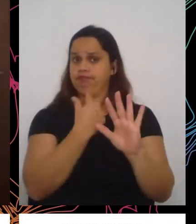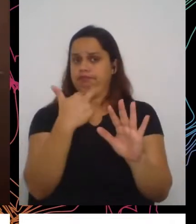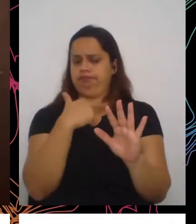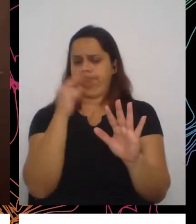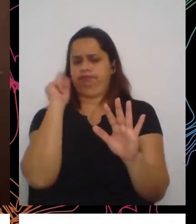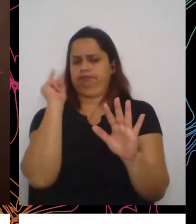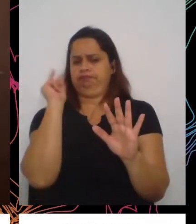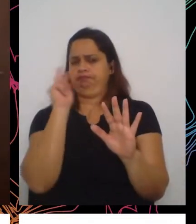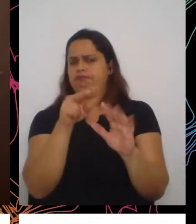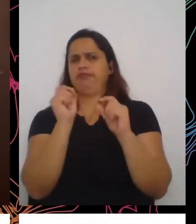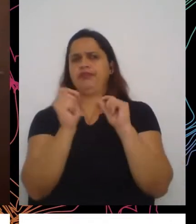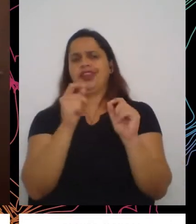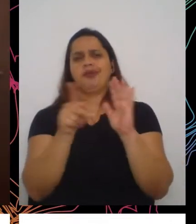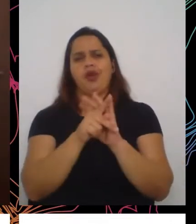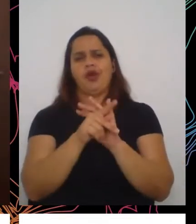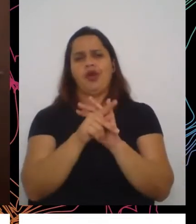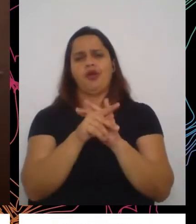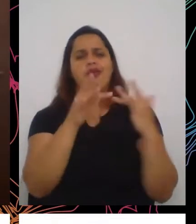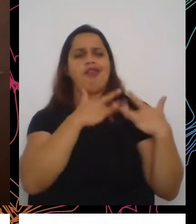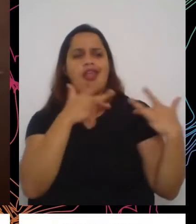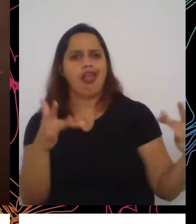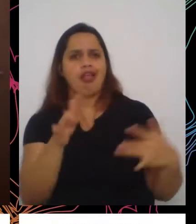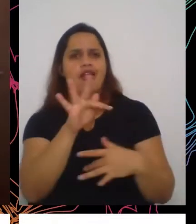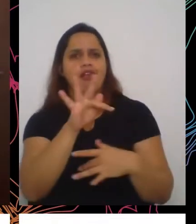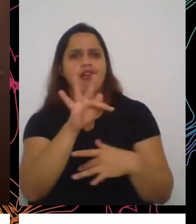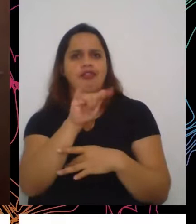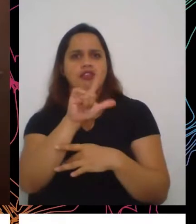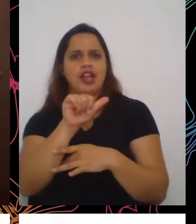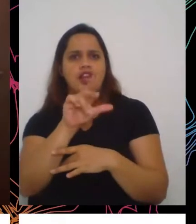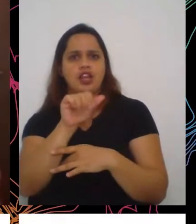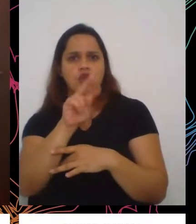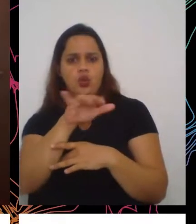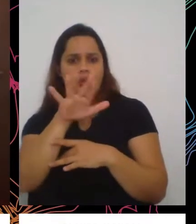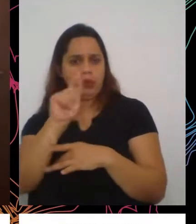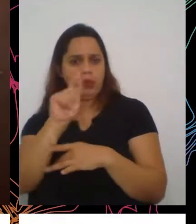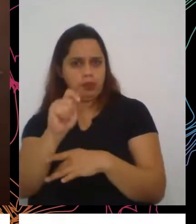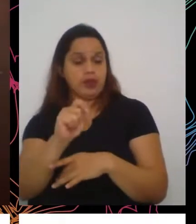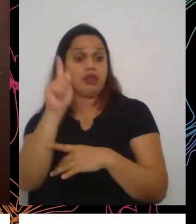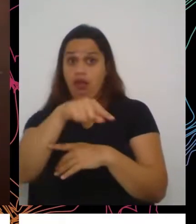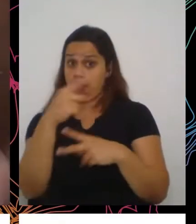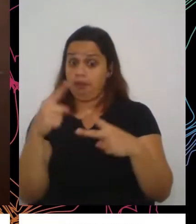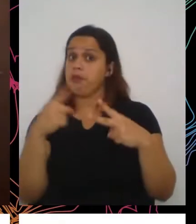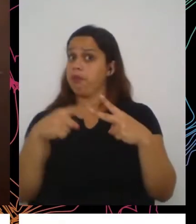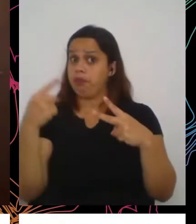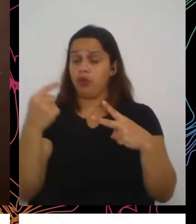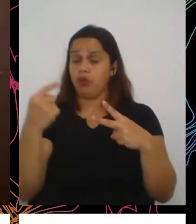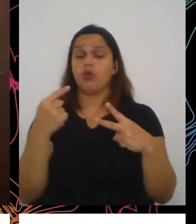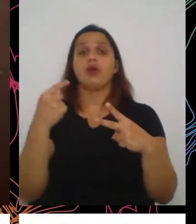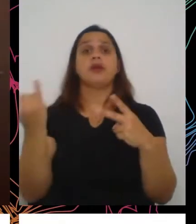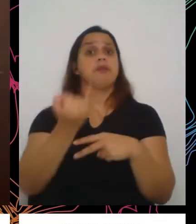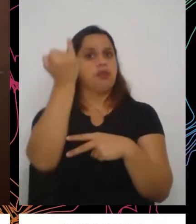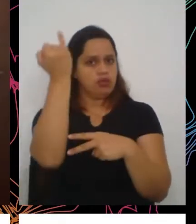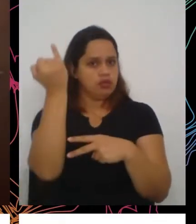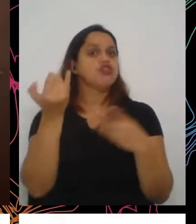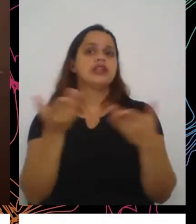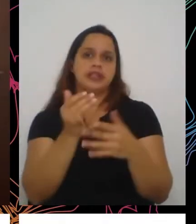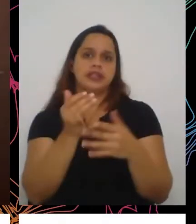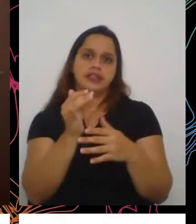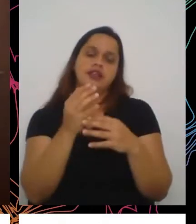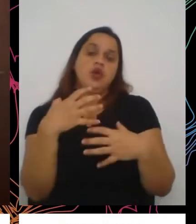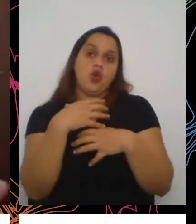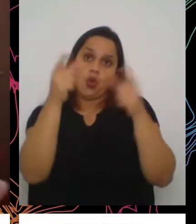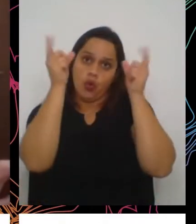filantropia, a solidariedade, que são fundamentais, e que felizmente estão acontecendo, que isto